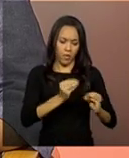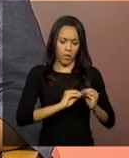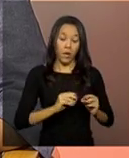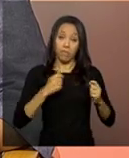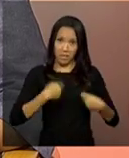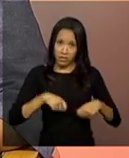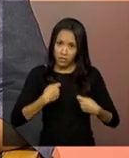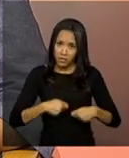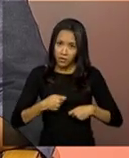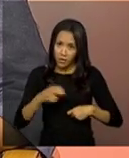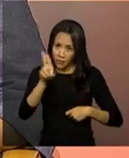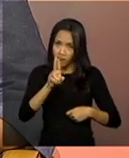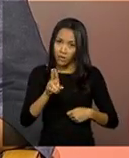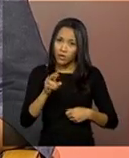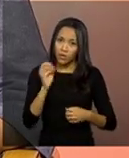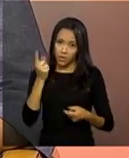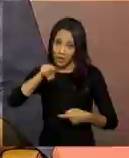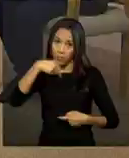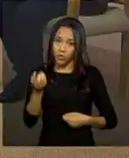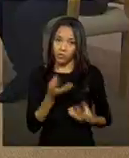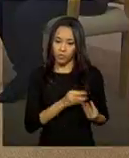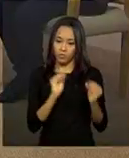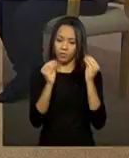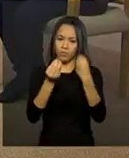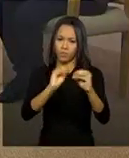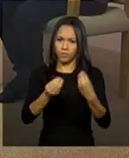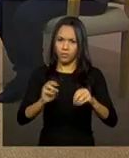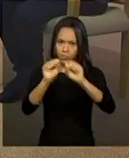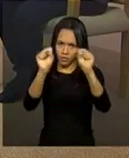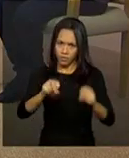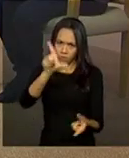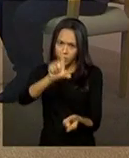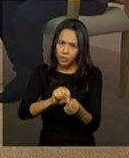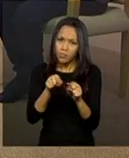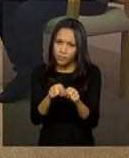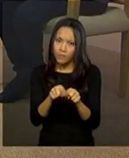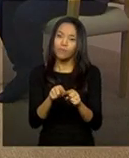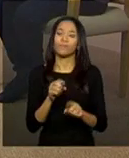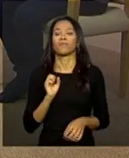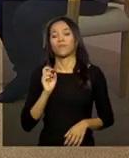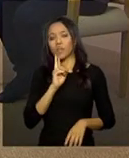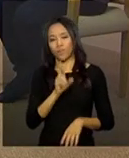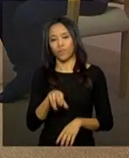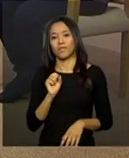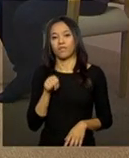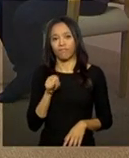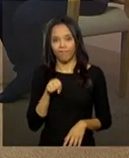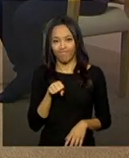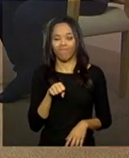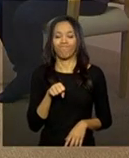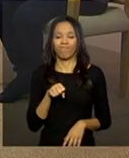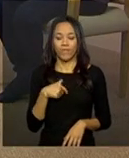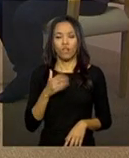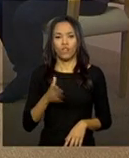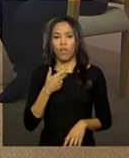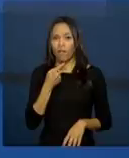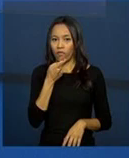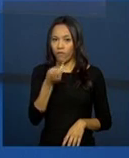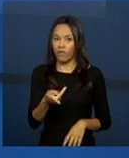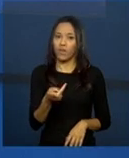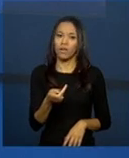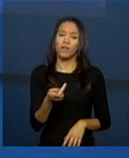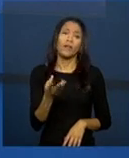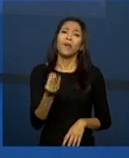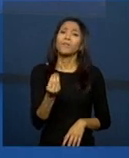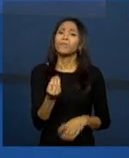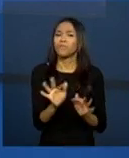eletrônico simplificado? Sim, é bastante desejável que ela preenche. Como eu mencionei, é